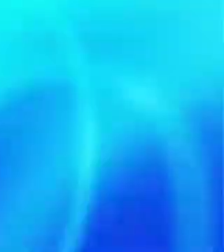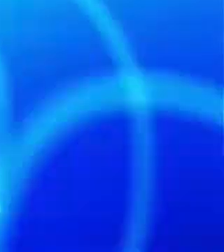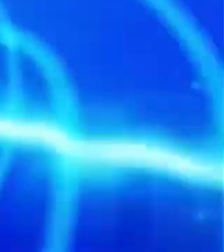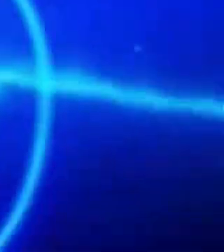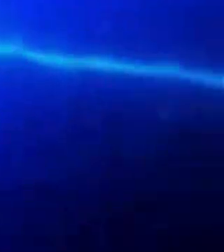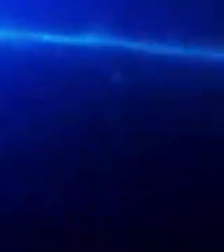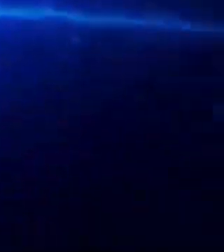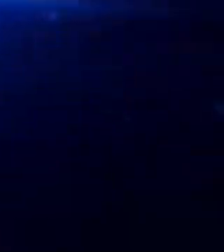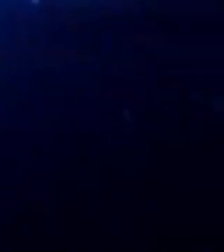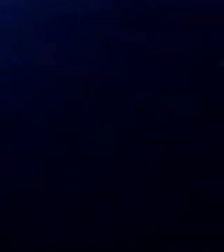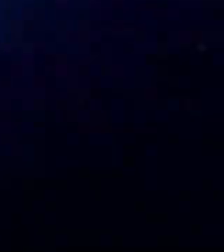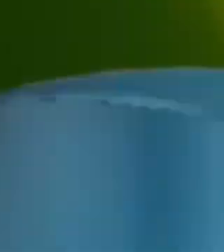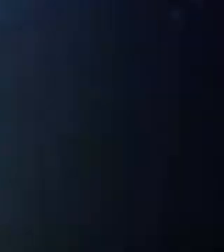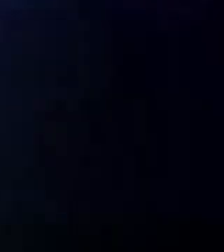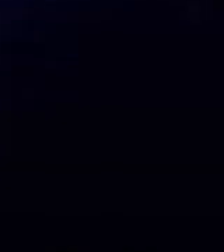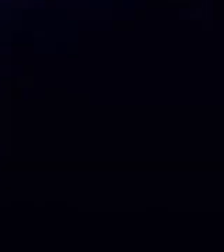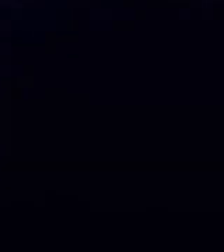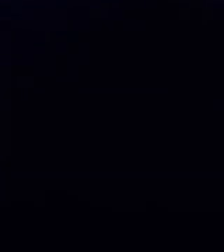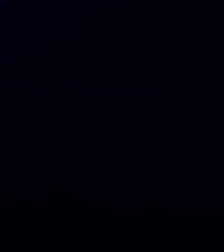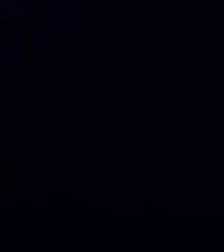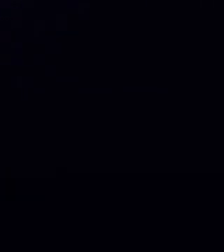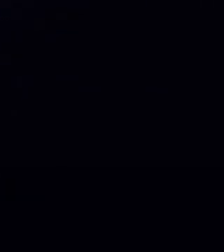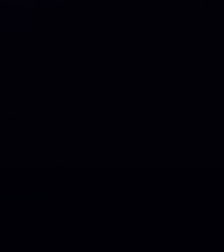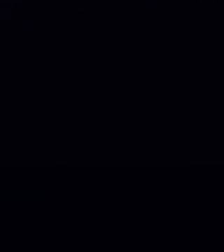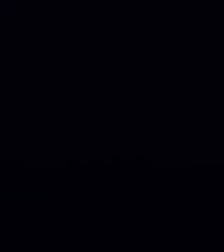Tchau. Tchau. Tchau. Tchau.